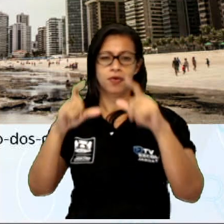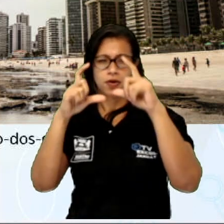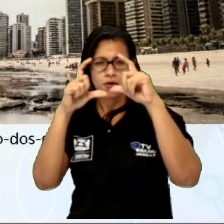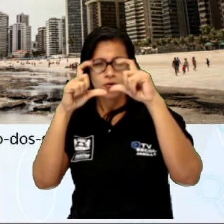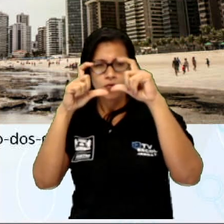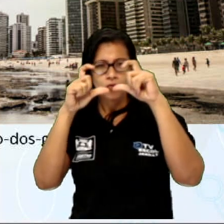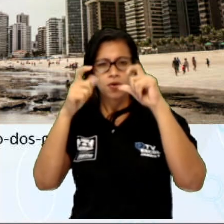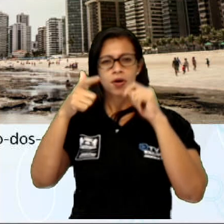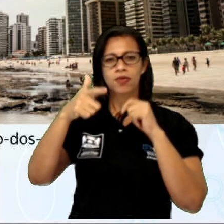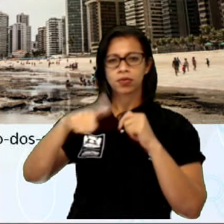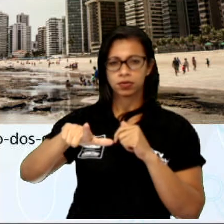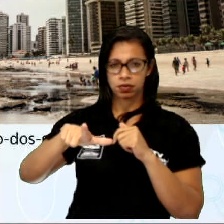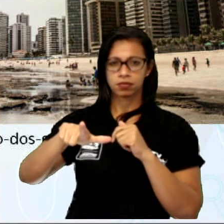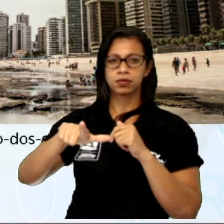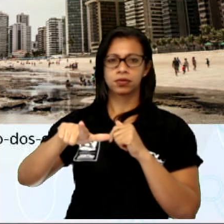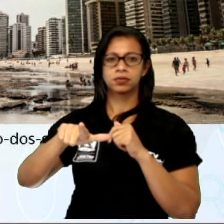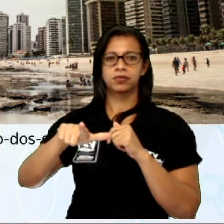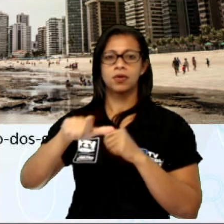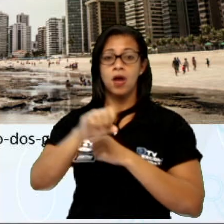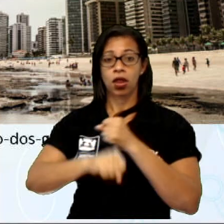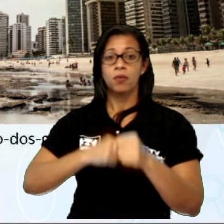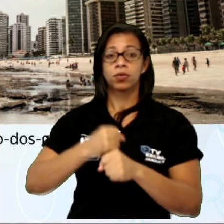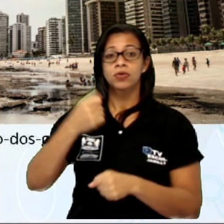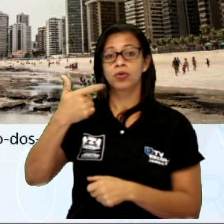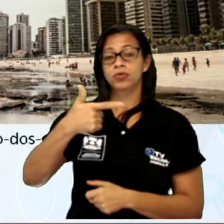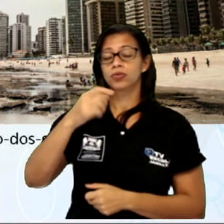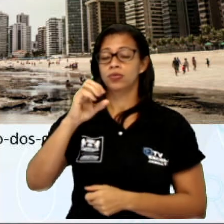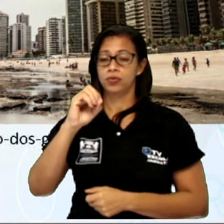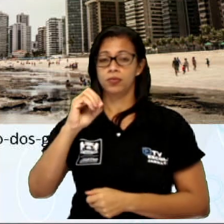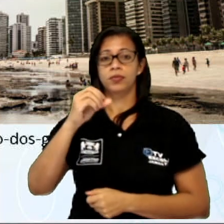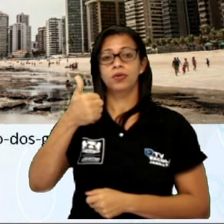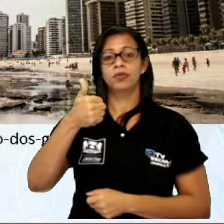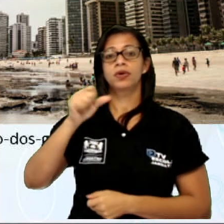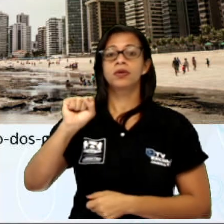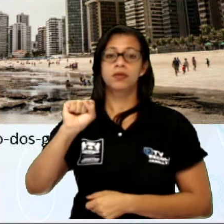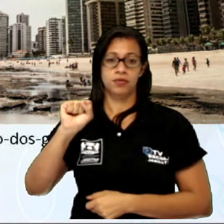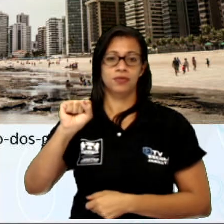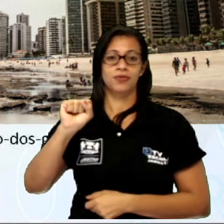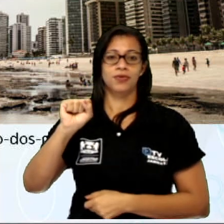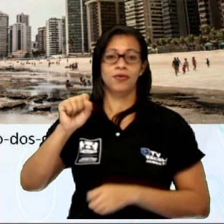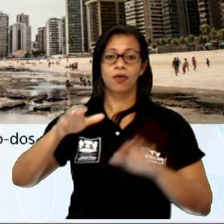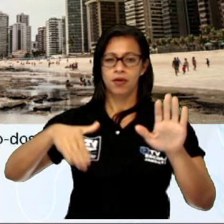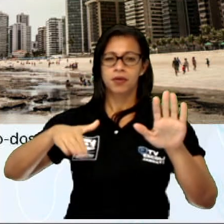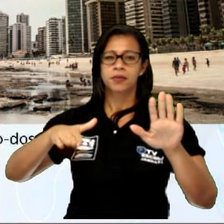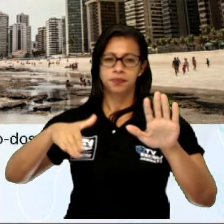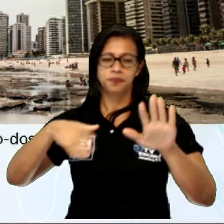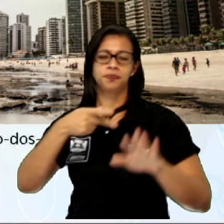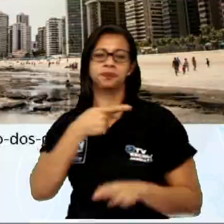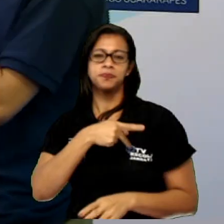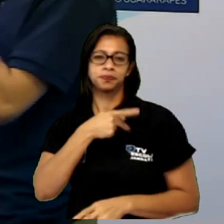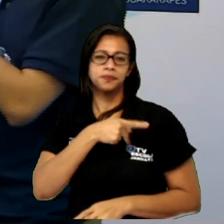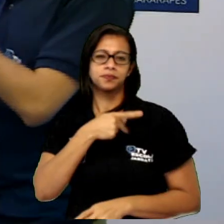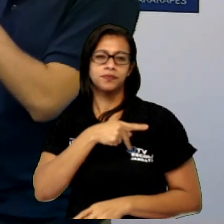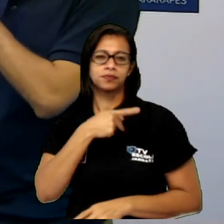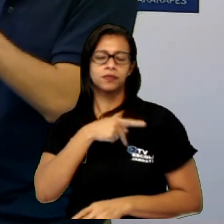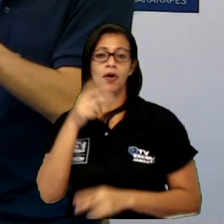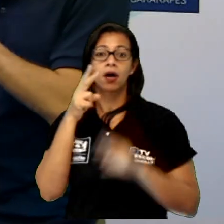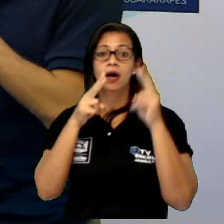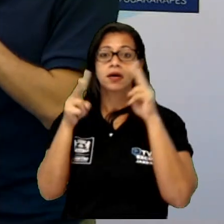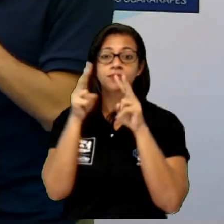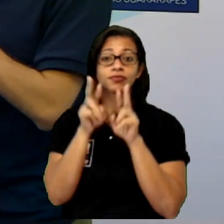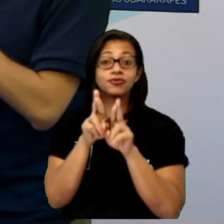2018, né? Da Praia de Piedade, tá certo? Vê a diferença, não é? Existe uma